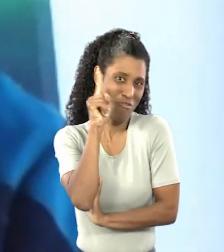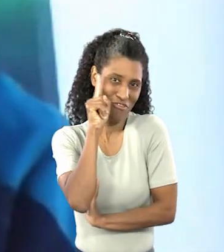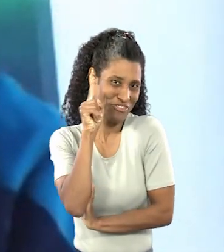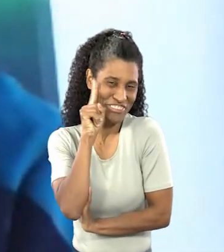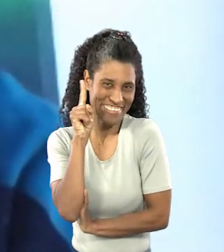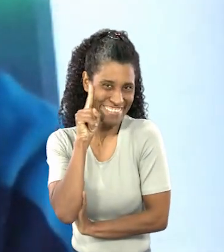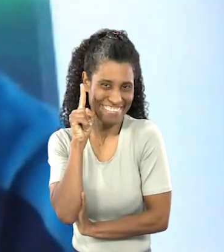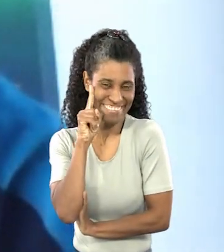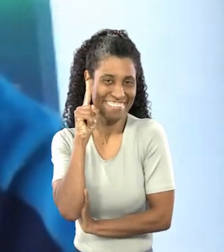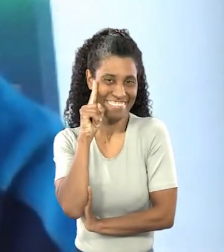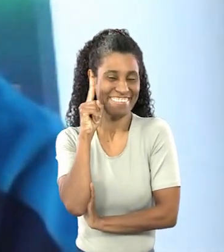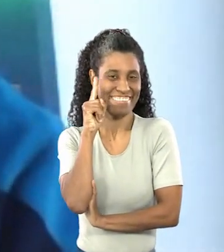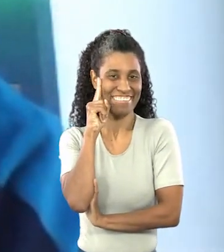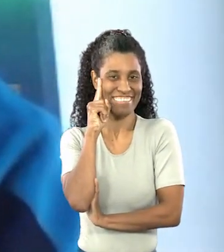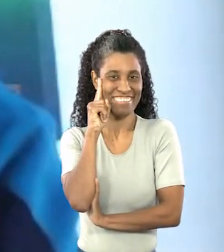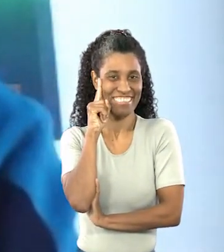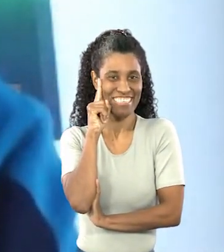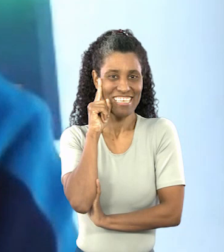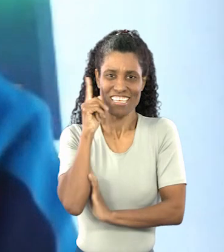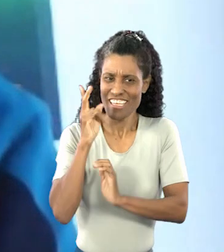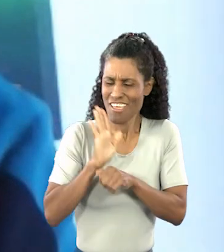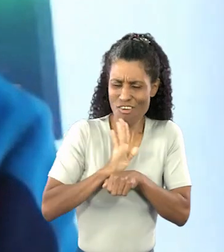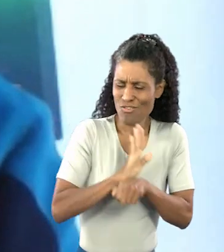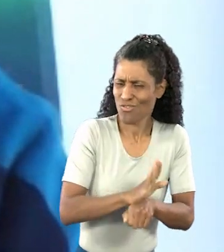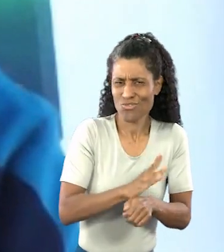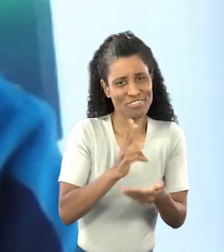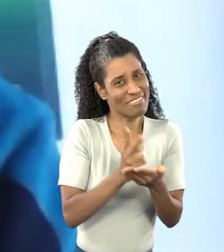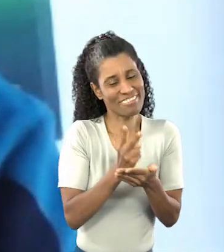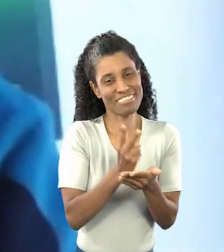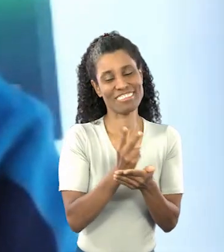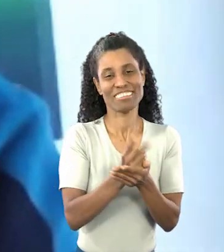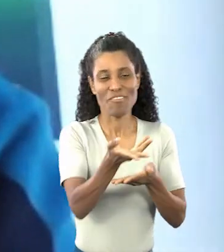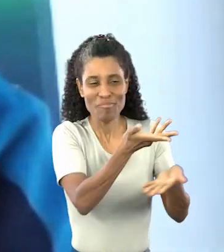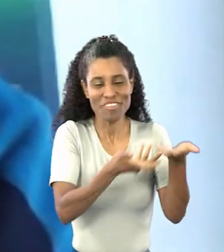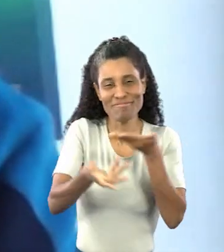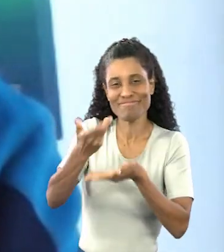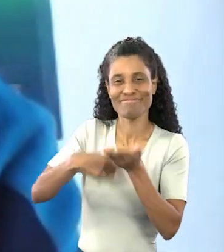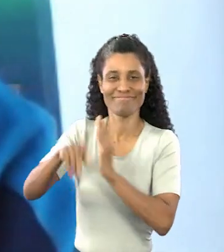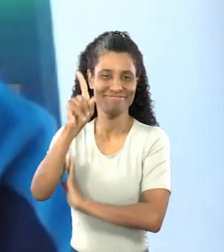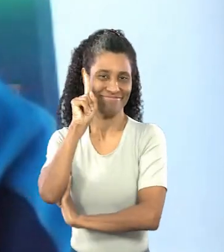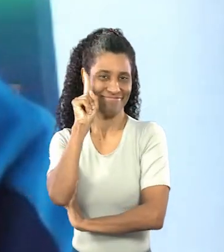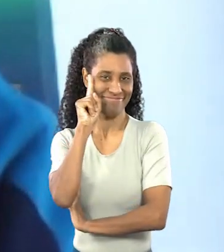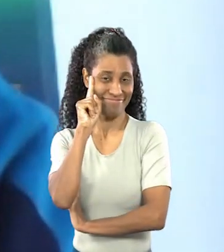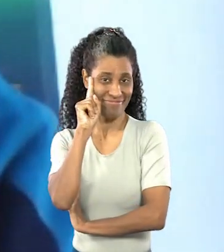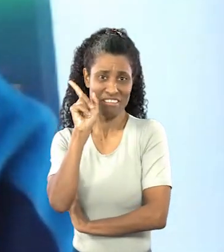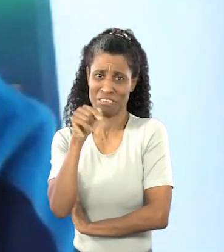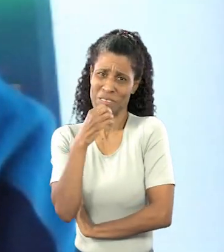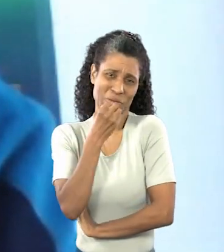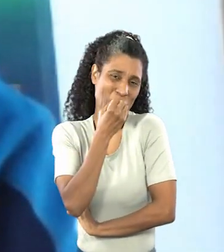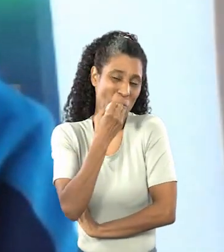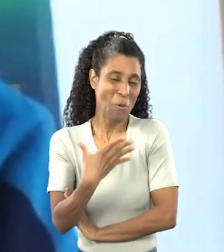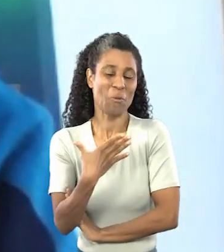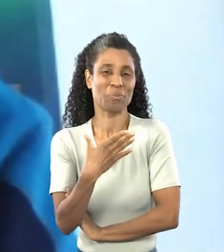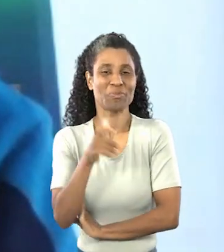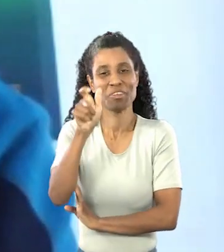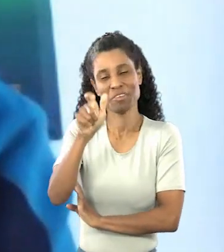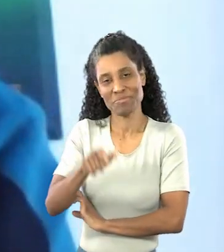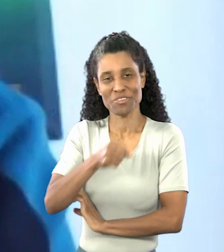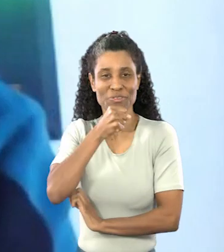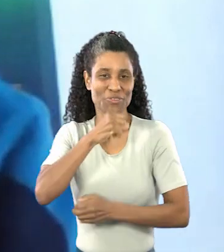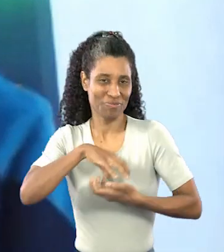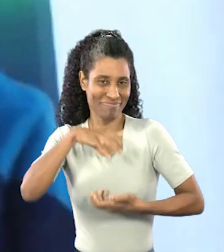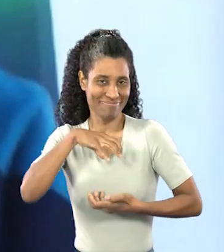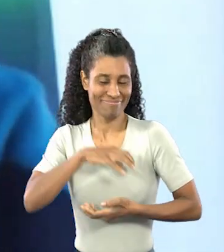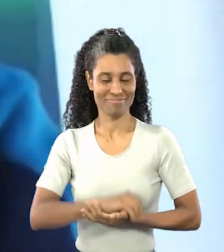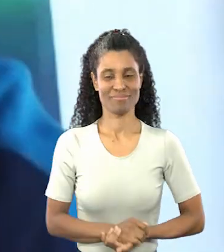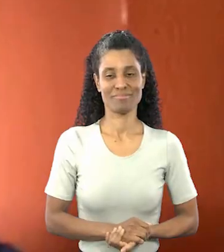companheiro, a companheira que ajuda no dia a dia o envolvimento. Então, é tudo de